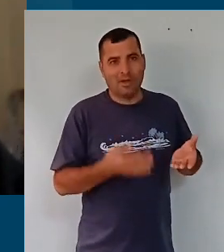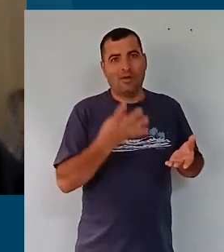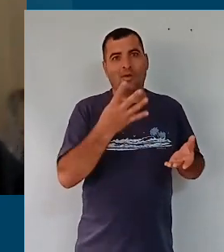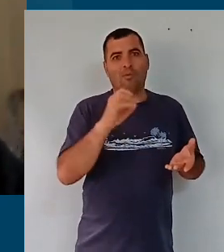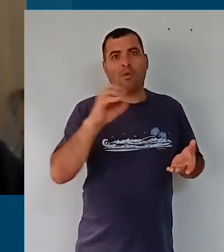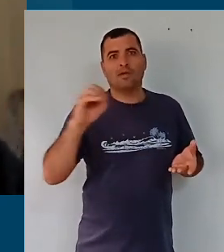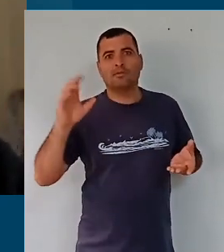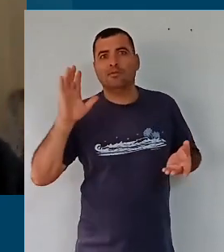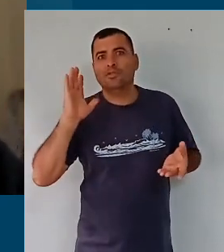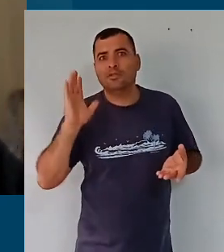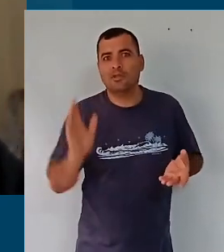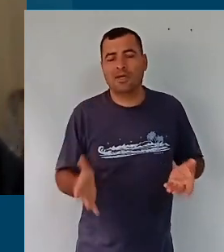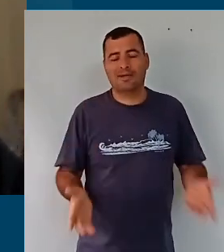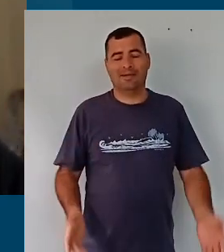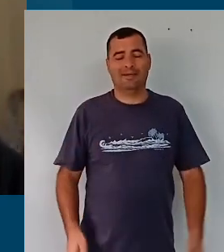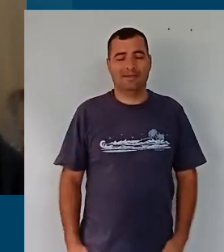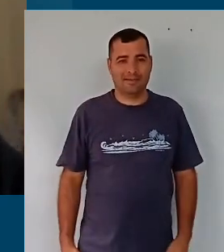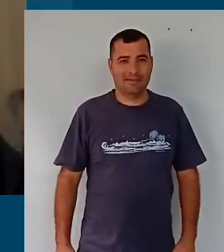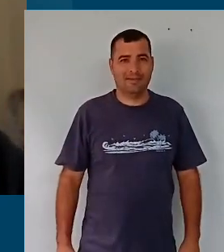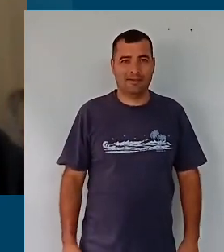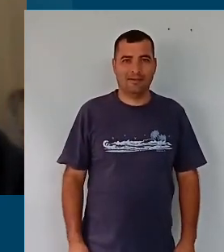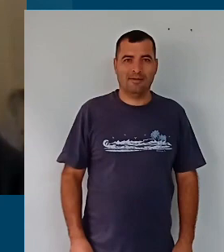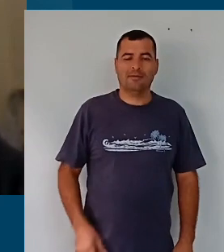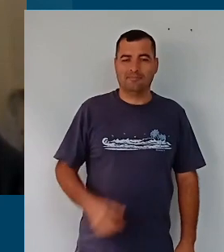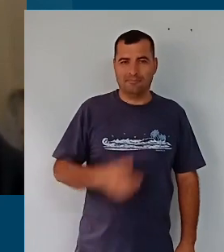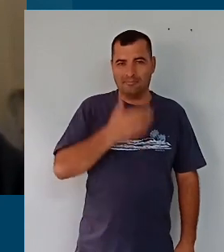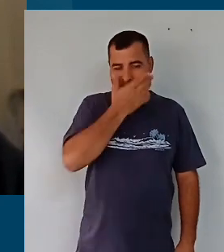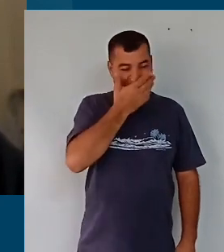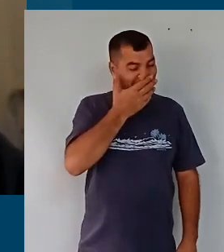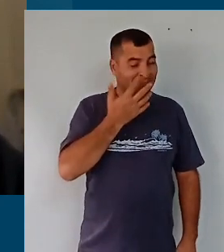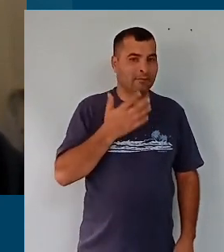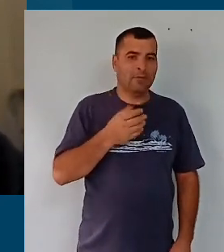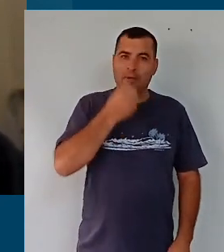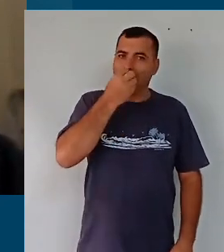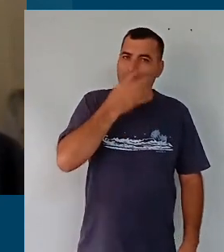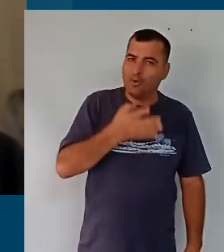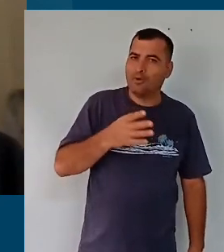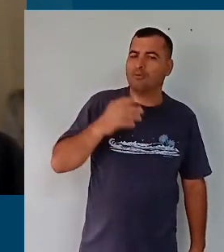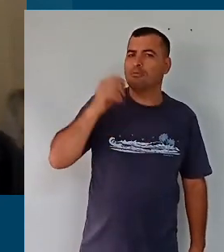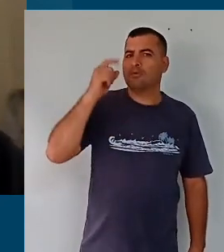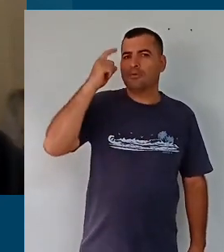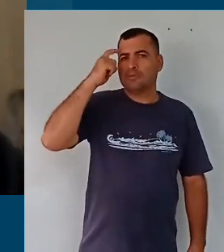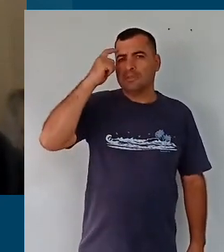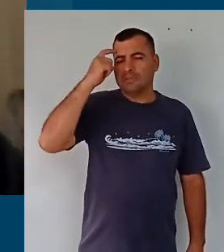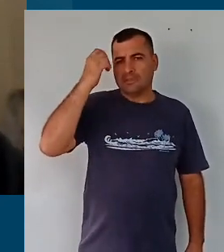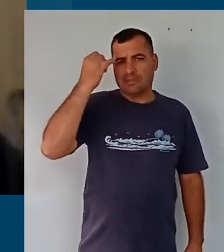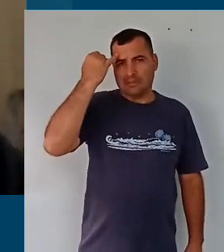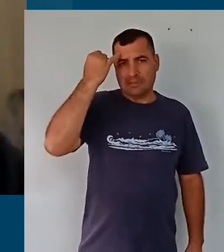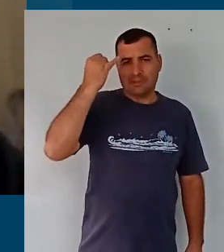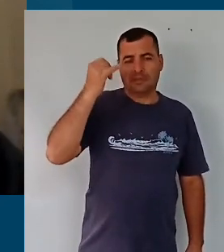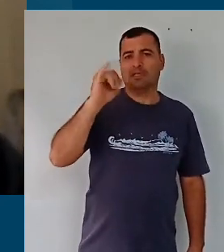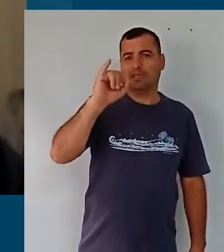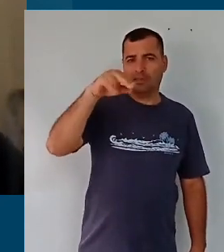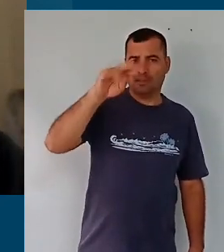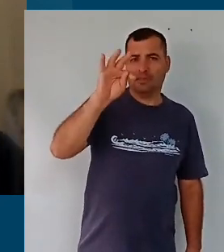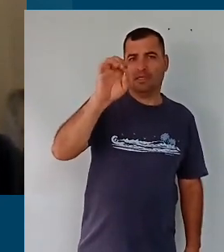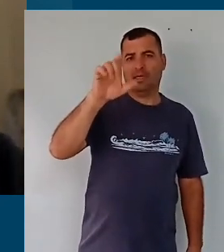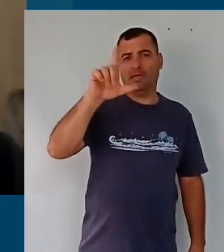de 400 páginas. É uma produção intelectual, é uma produção